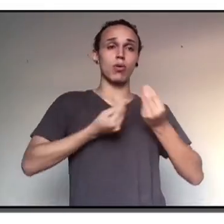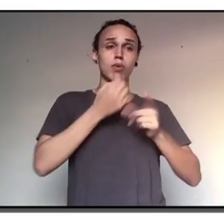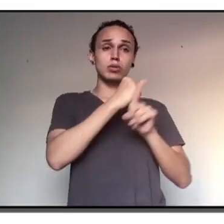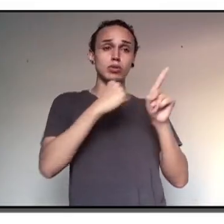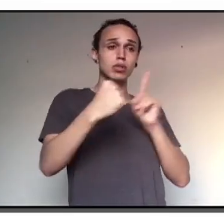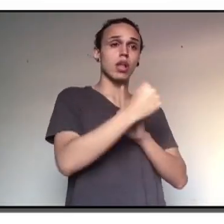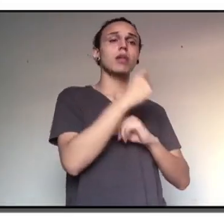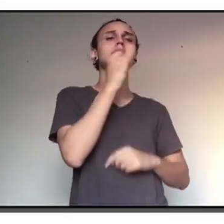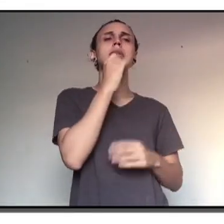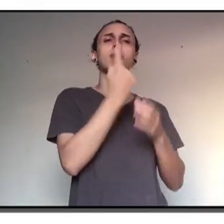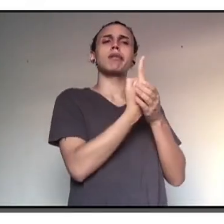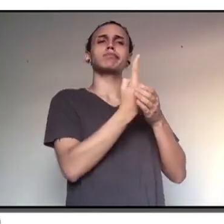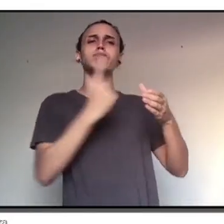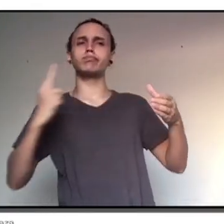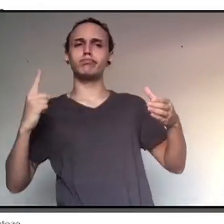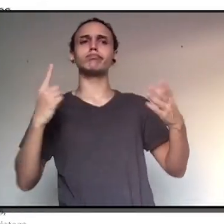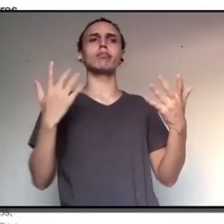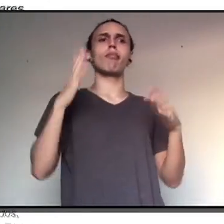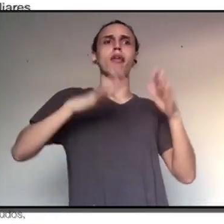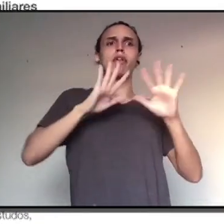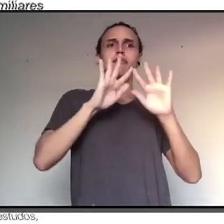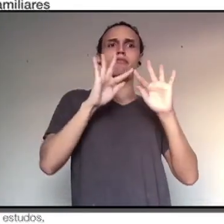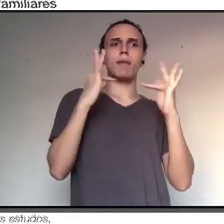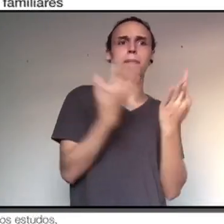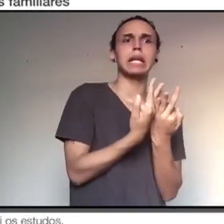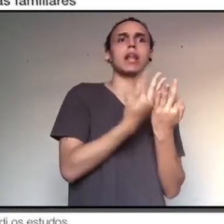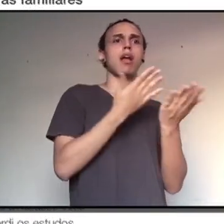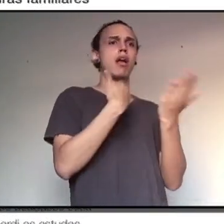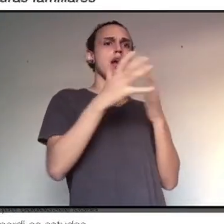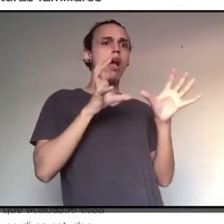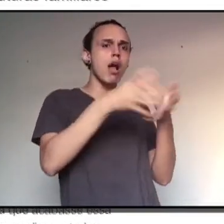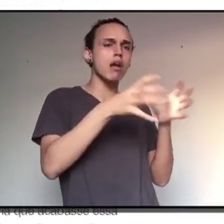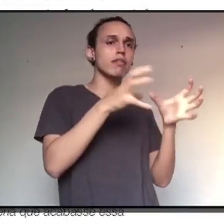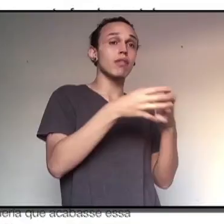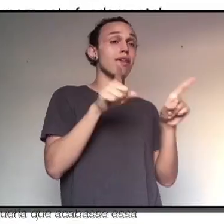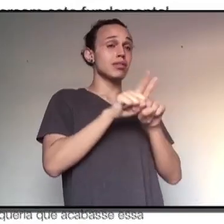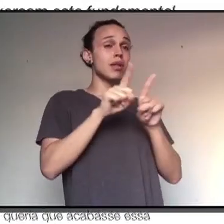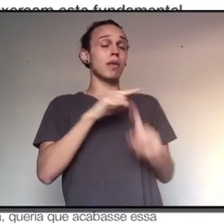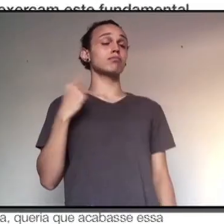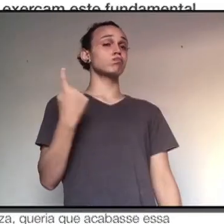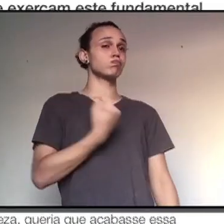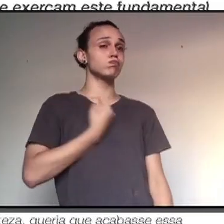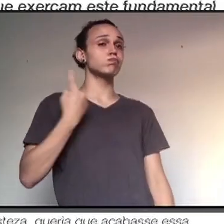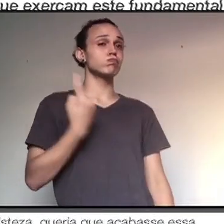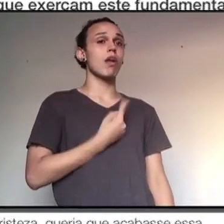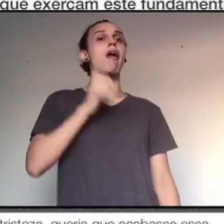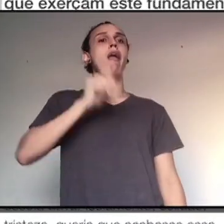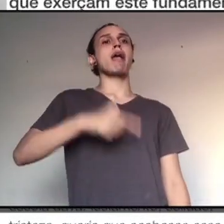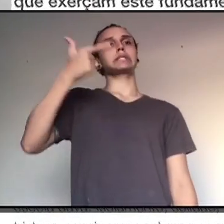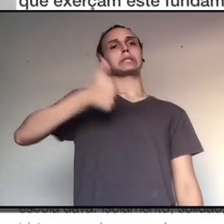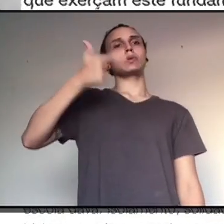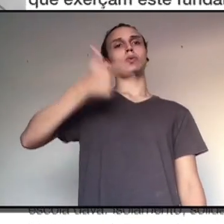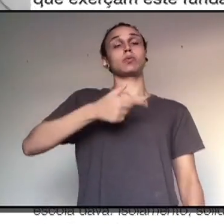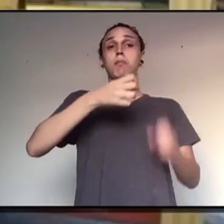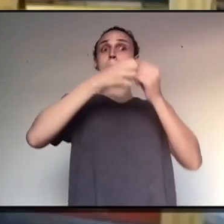ligados à esfera social, como o distanciamento, o convívio em família e a solidão, foram apontados como o segundo